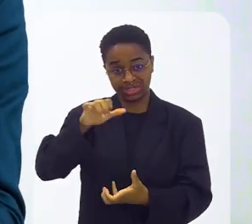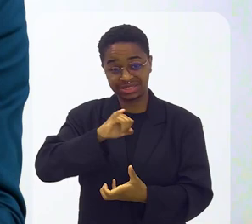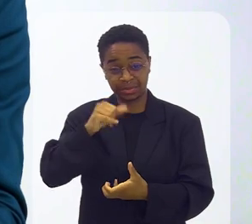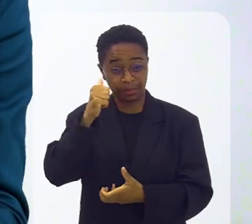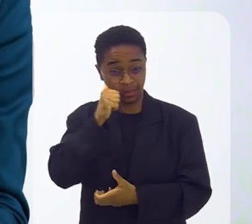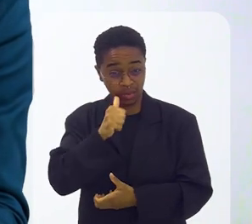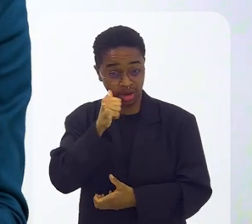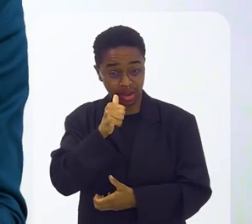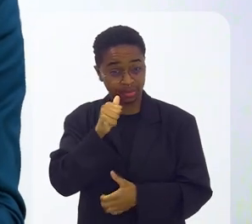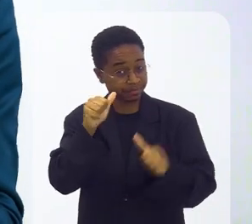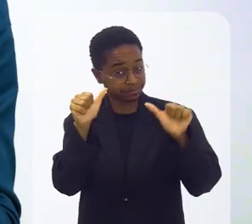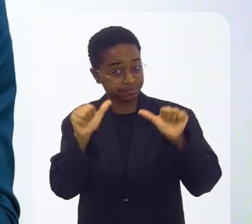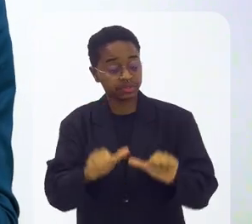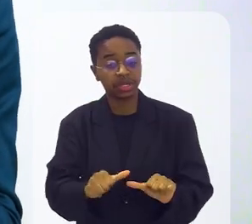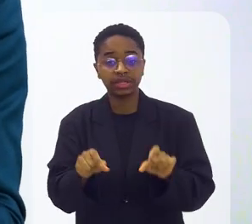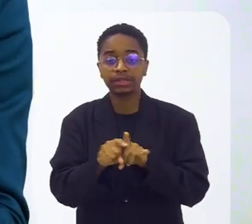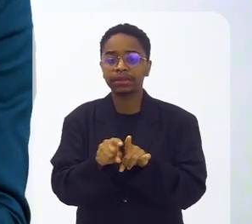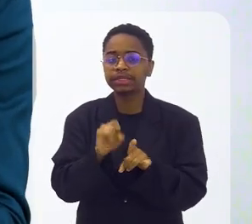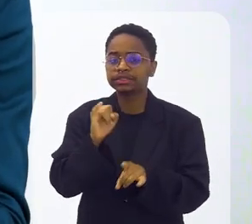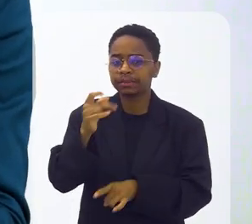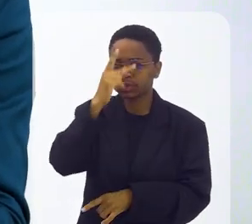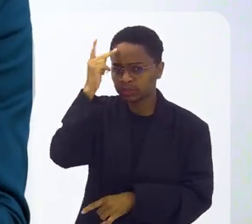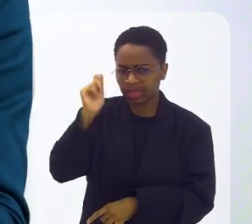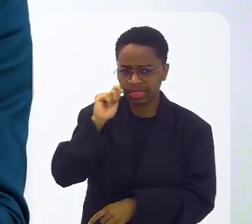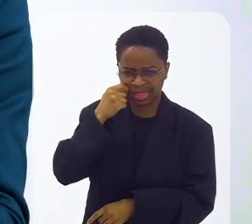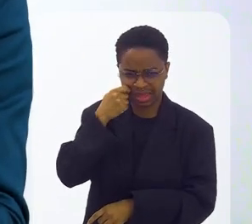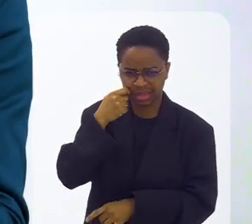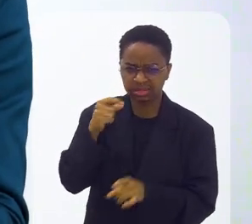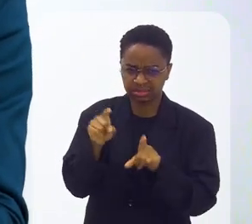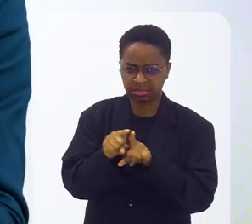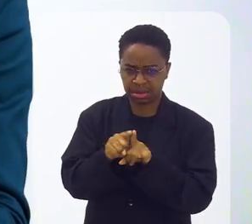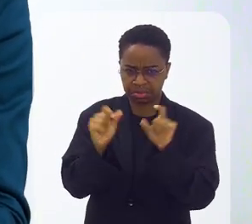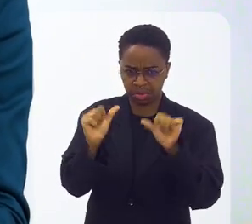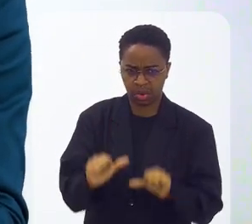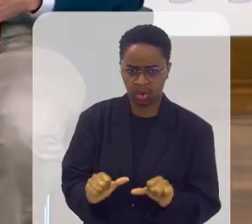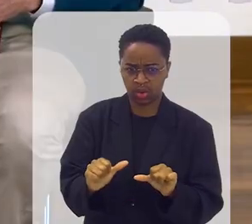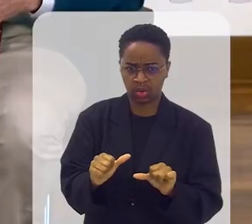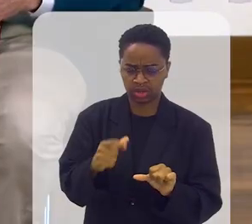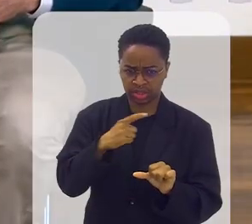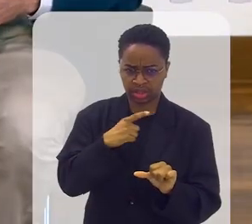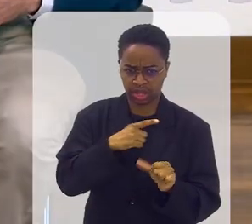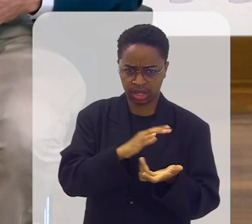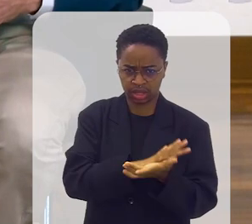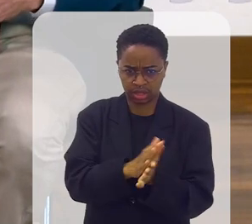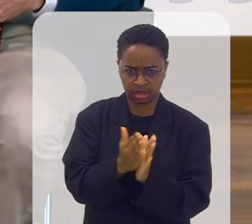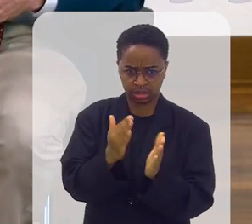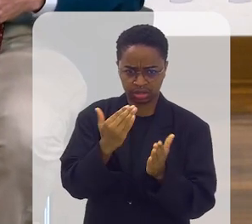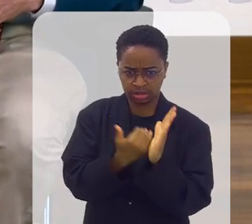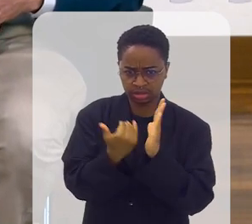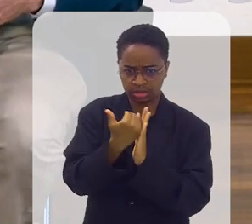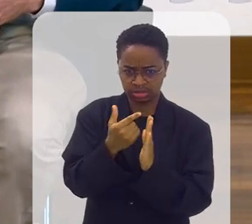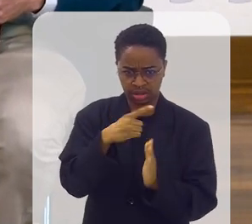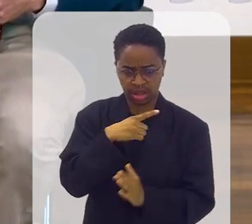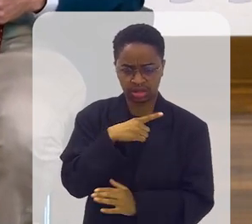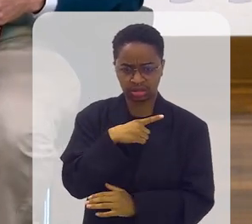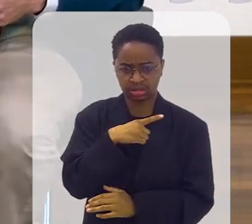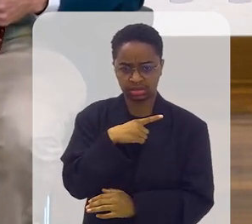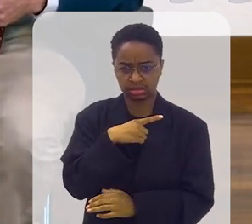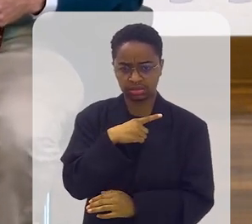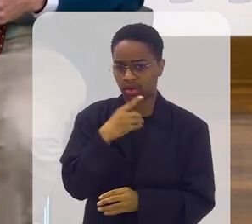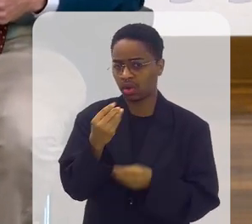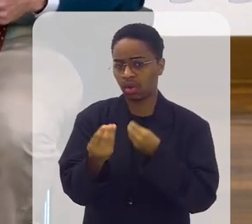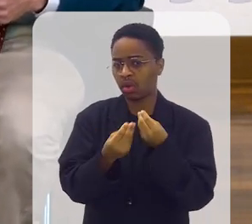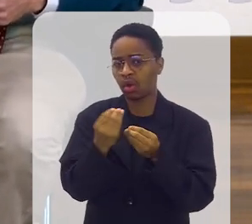quando é uma mulher, ou mesmo ocorre quando é uma pessoa, por exemplo, negra, há uma discriminação, há um recorte aí